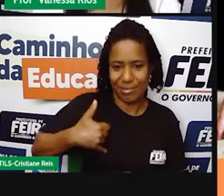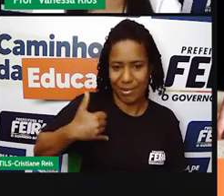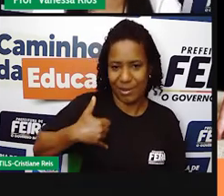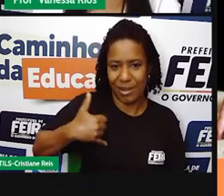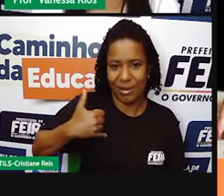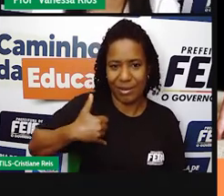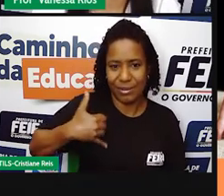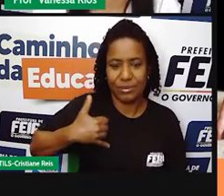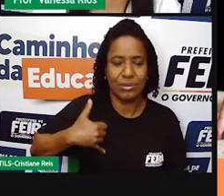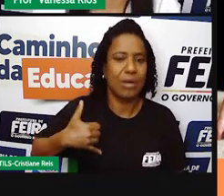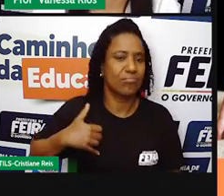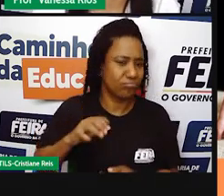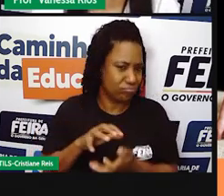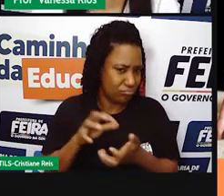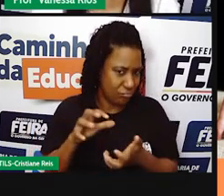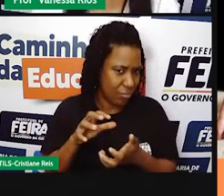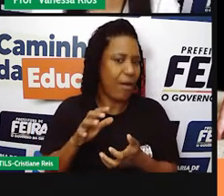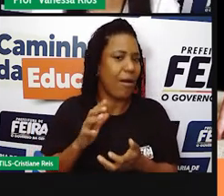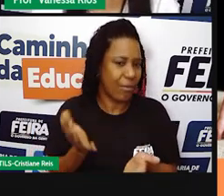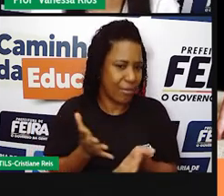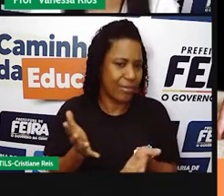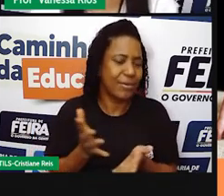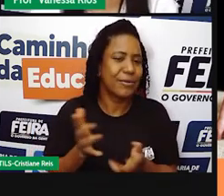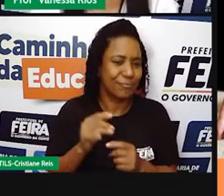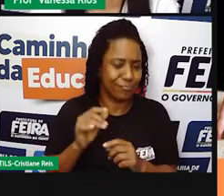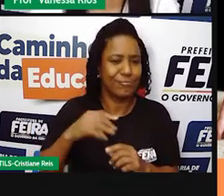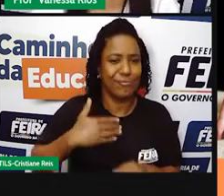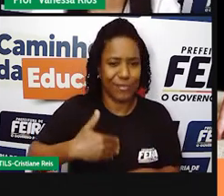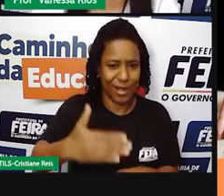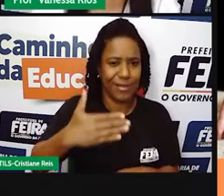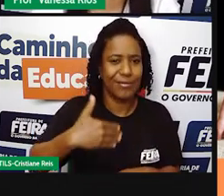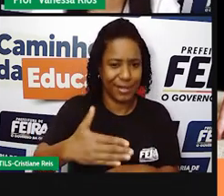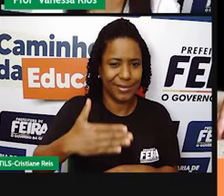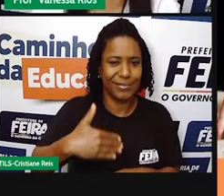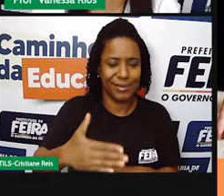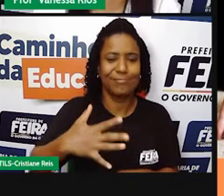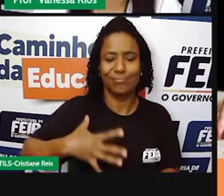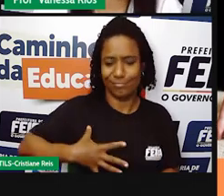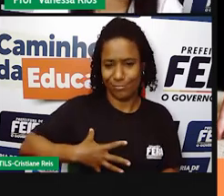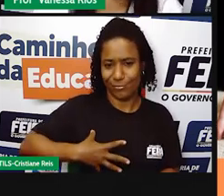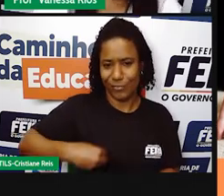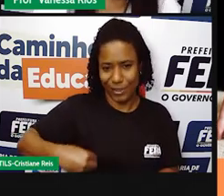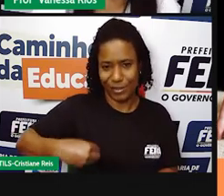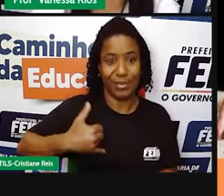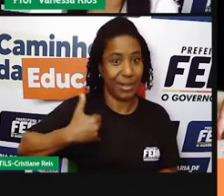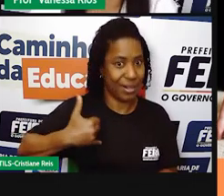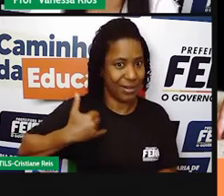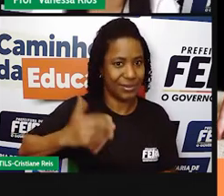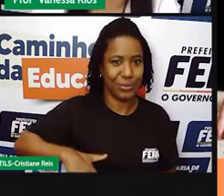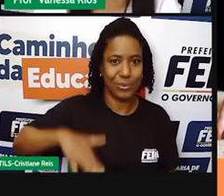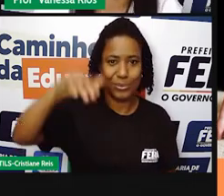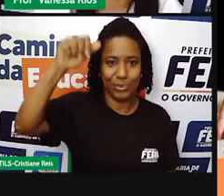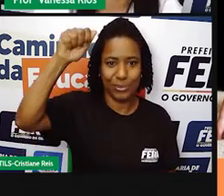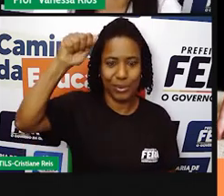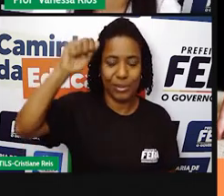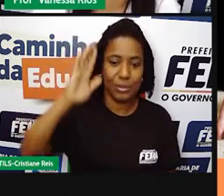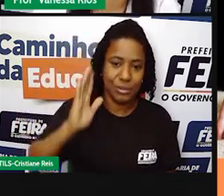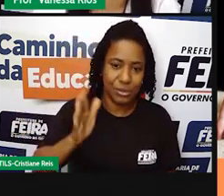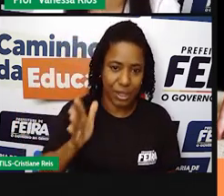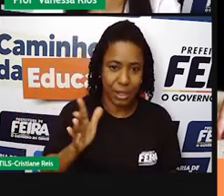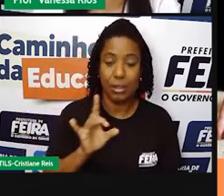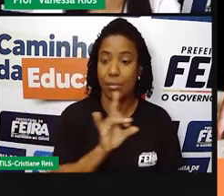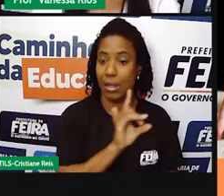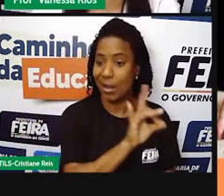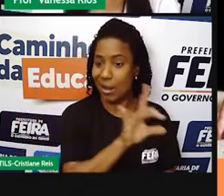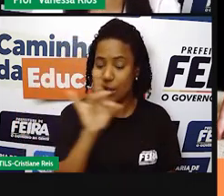ter um número menor de filhos único. Então, assim, existem aí várias alterações sociais na realidade da própria sociedade